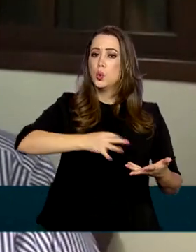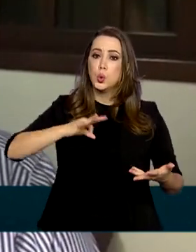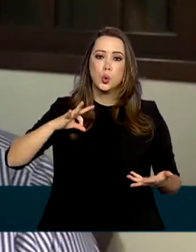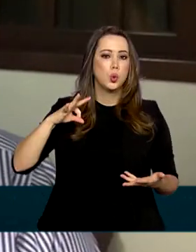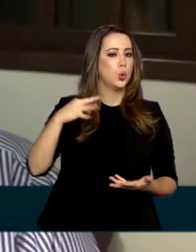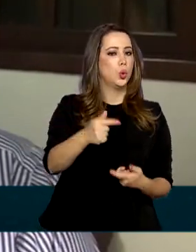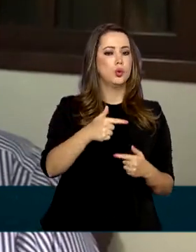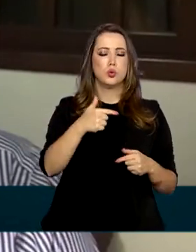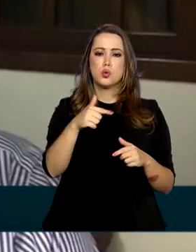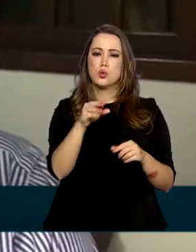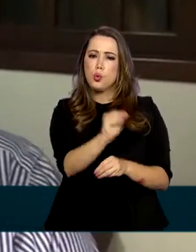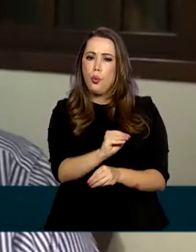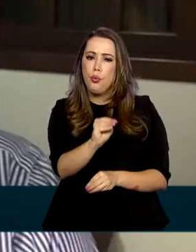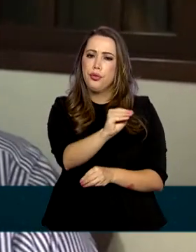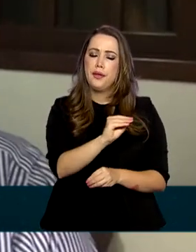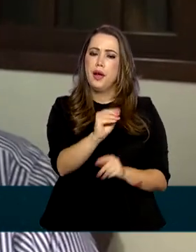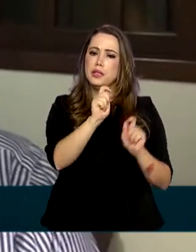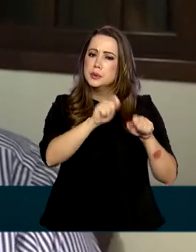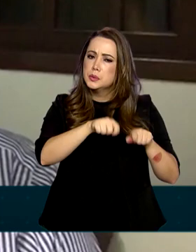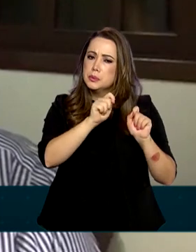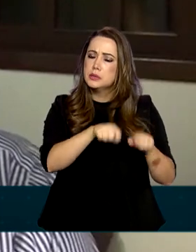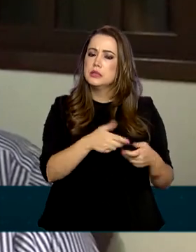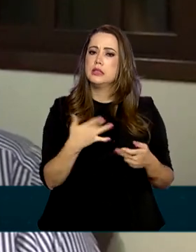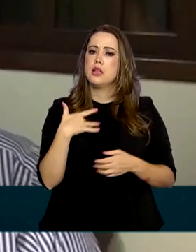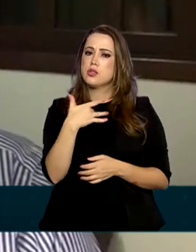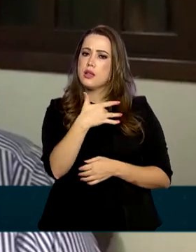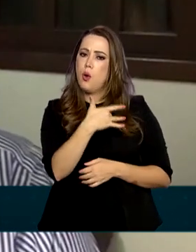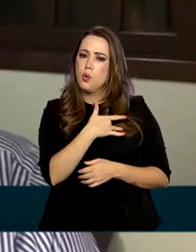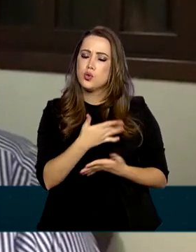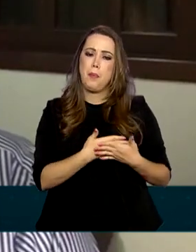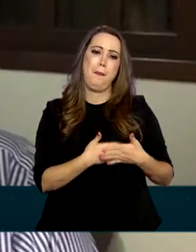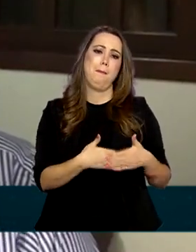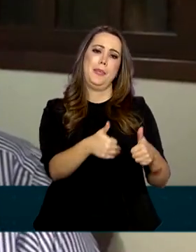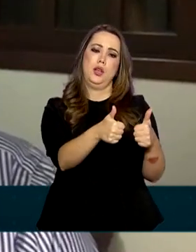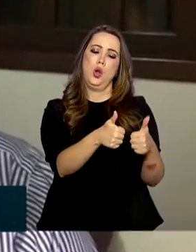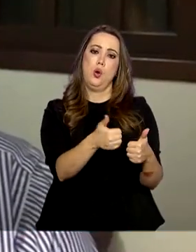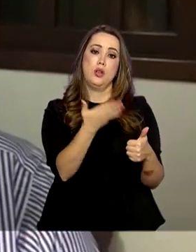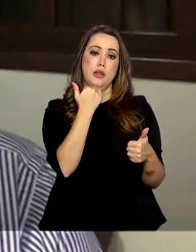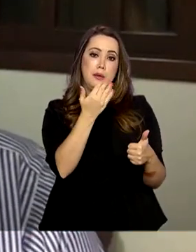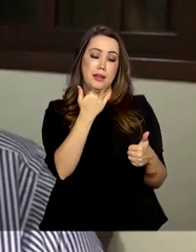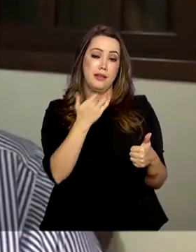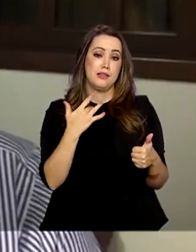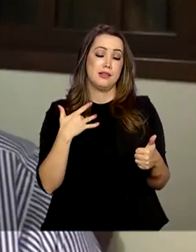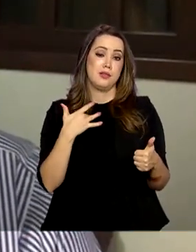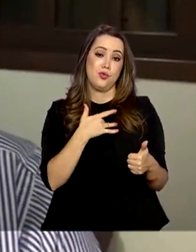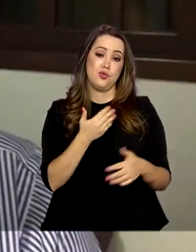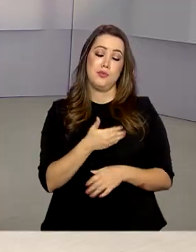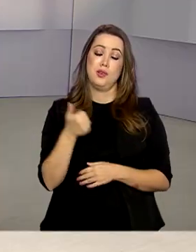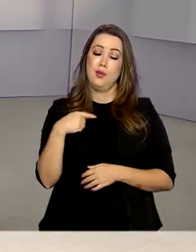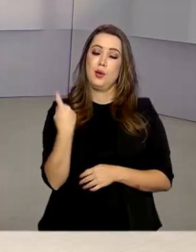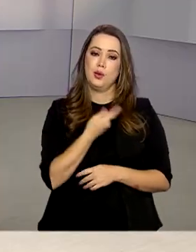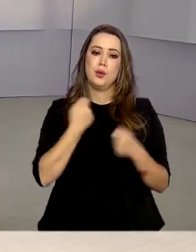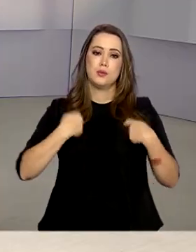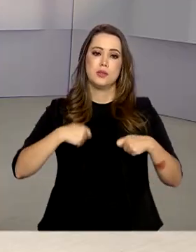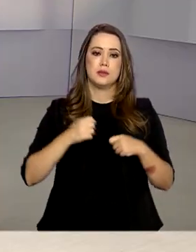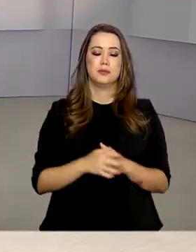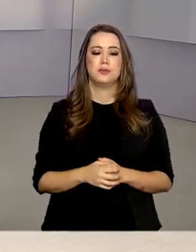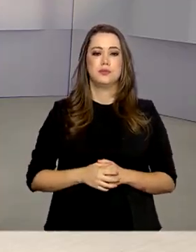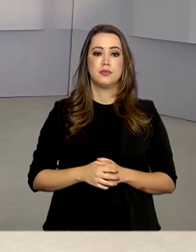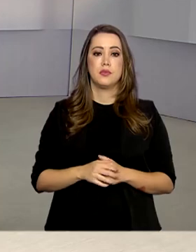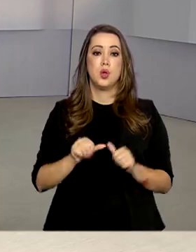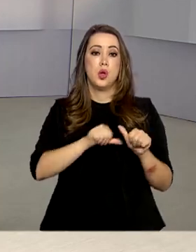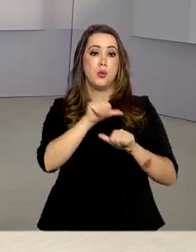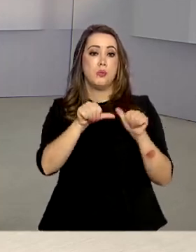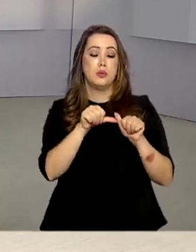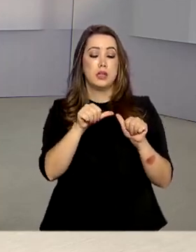tratamento, melhora de condição de saúde, melhora de nutrição, é o que nós mais precisamos. E uma